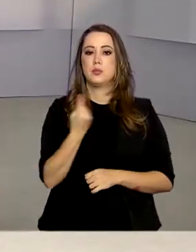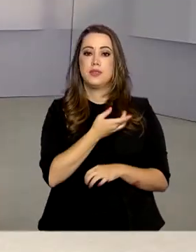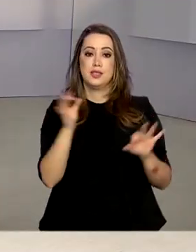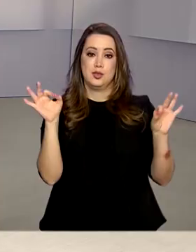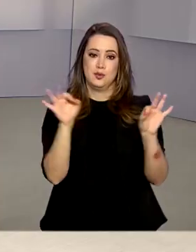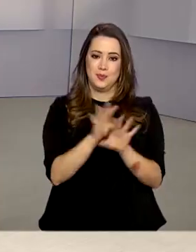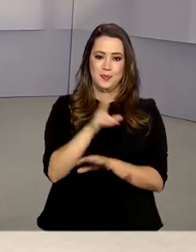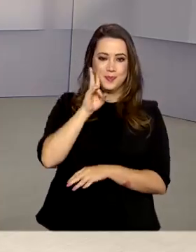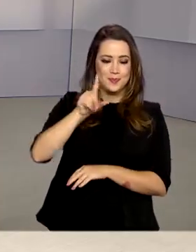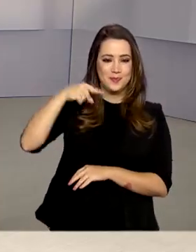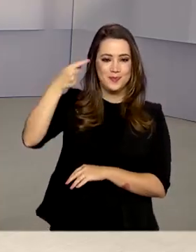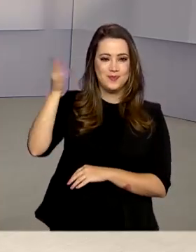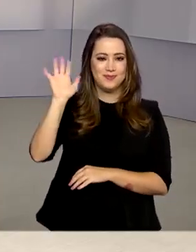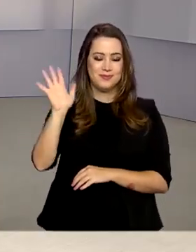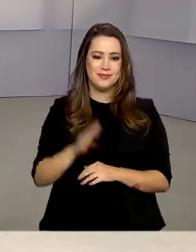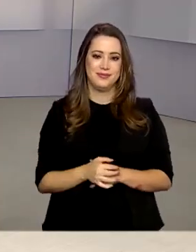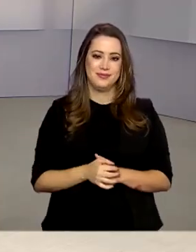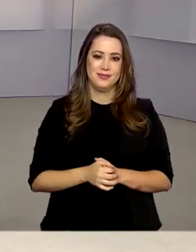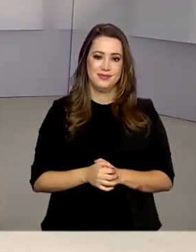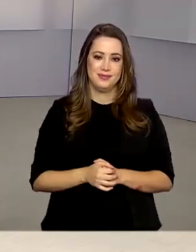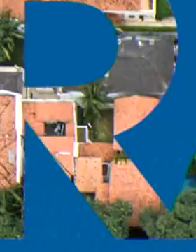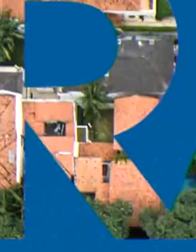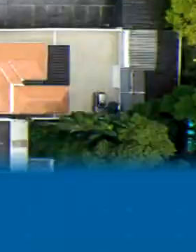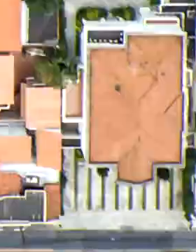gente termina aqui, nos vemos na próxima edição. Até lá!